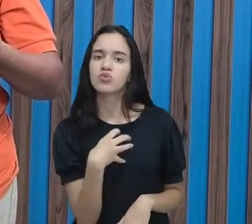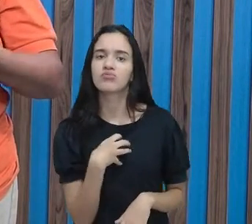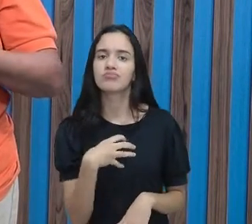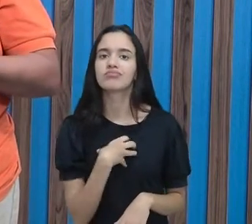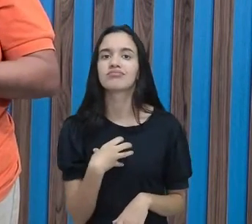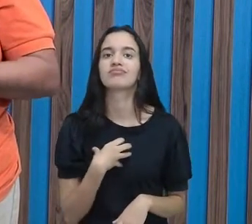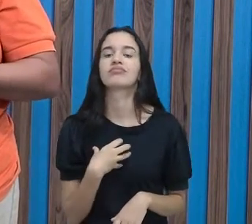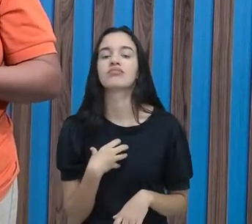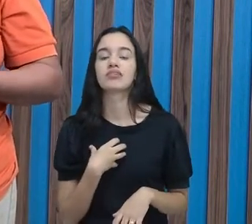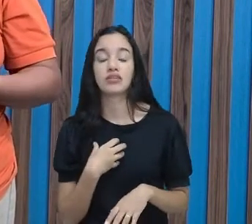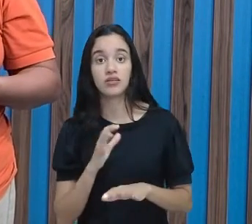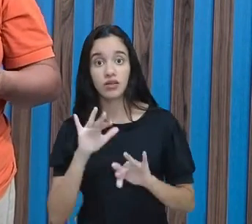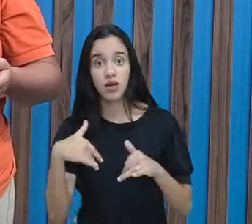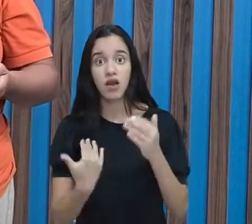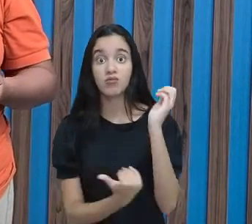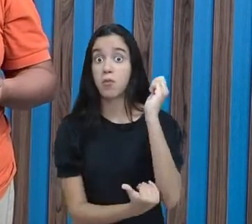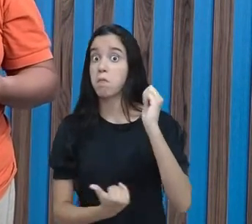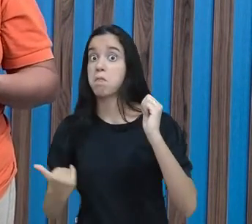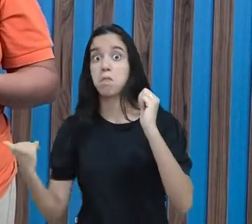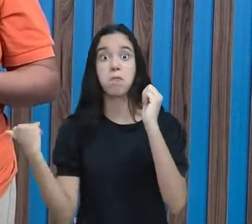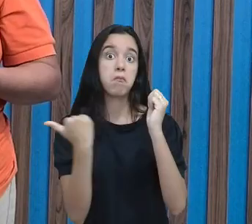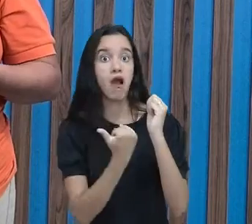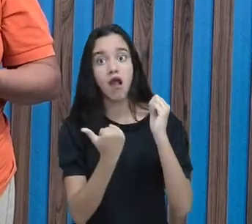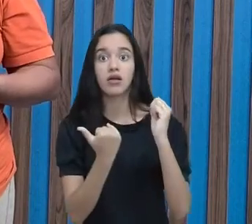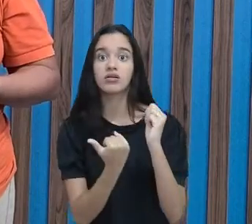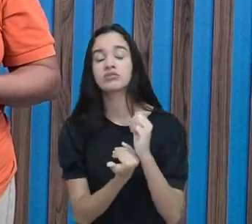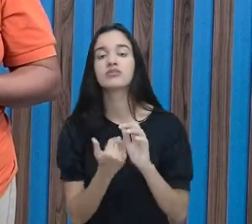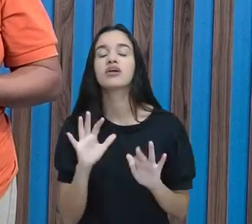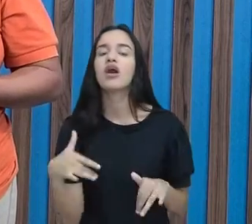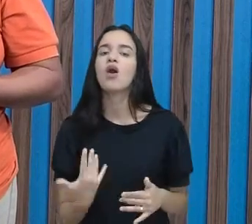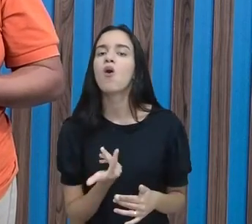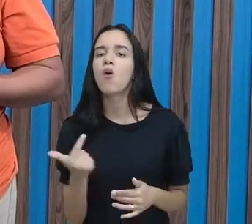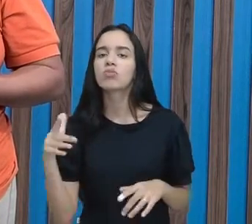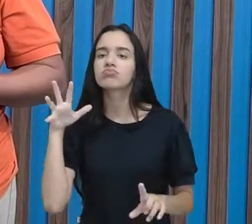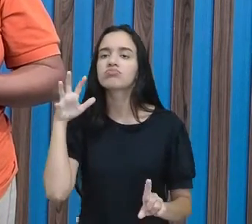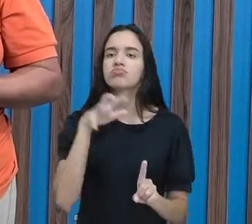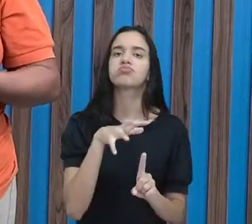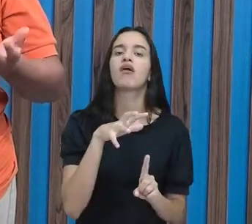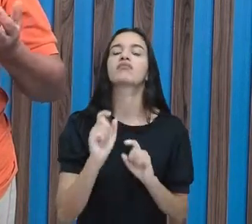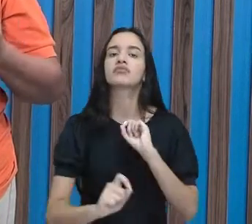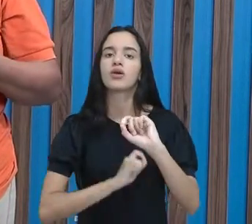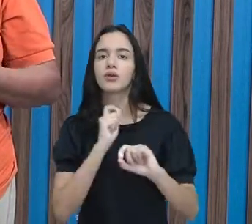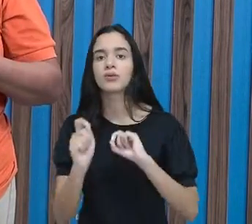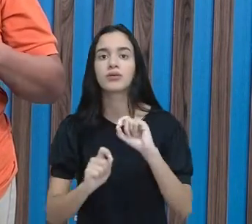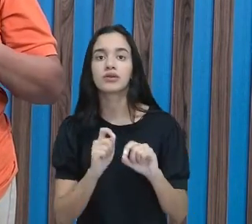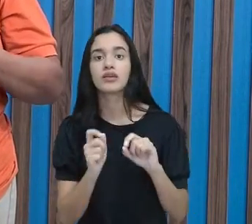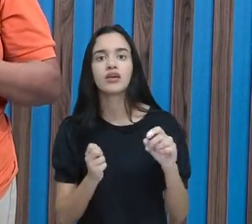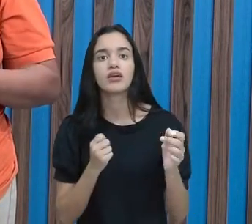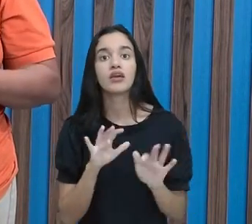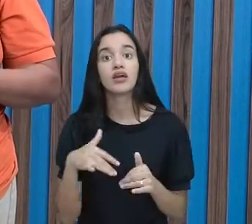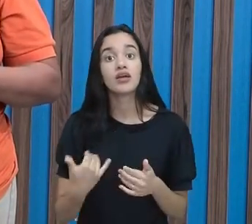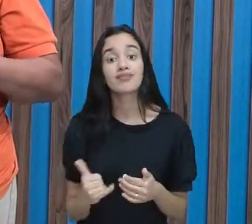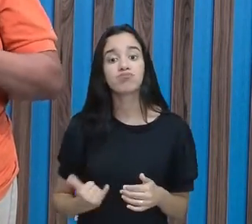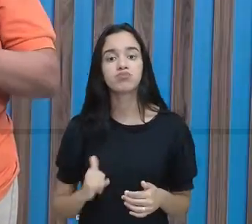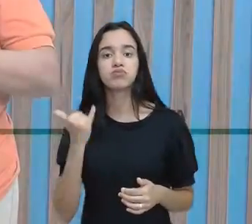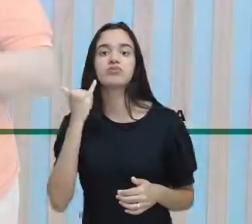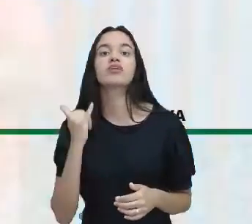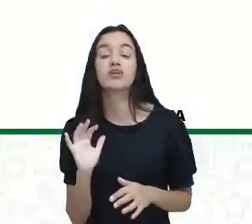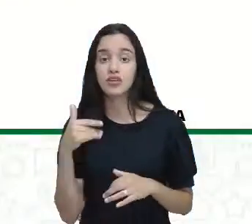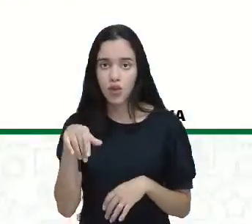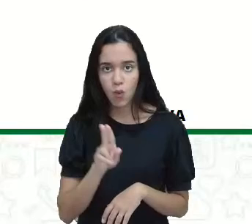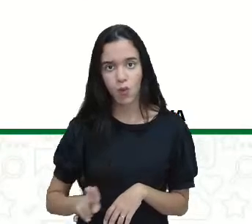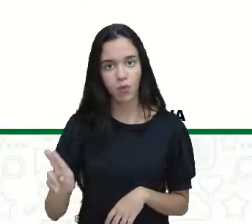exagerada. Outro impacto é no grande consumo de energia que é